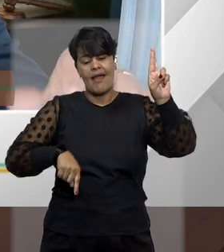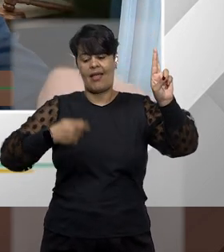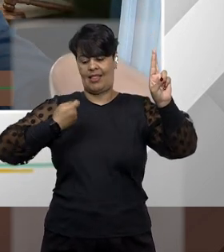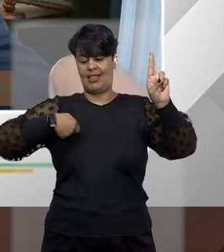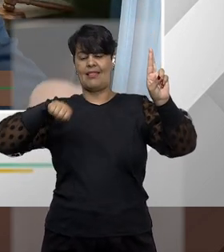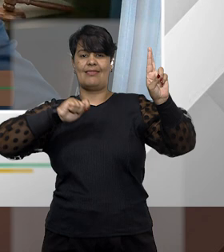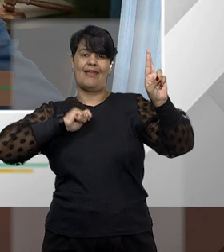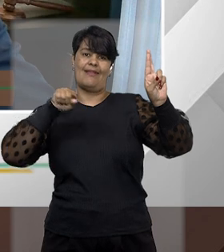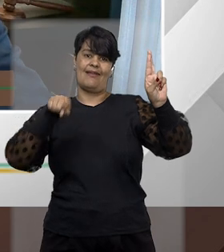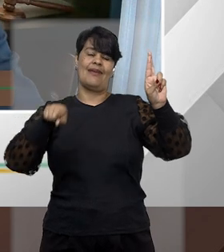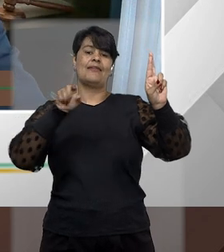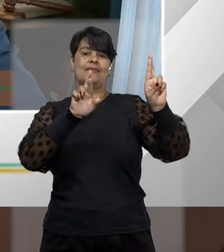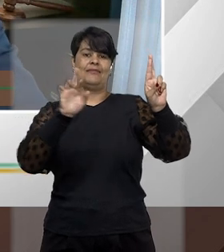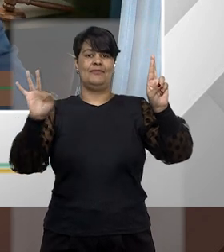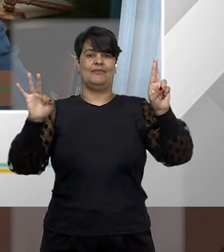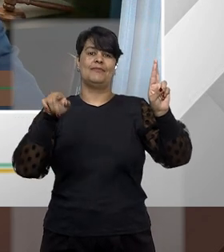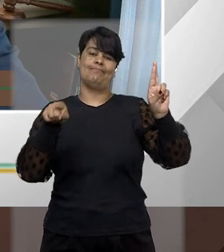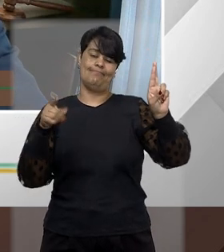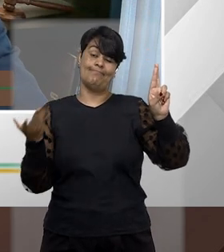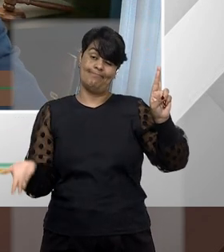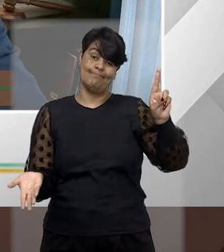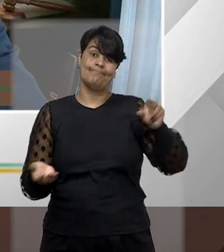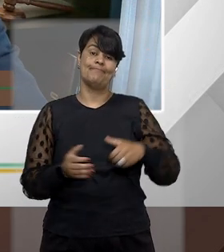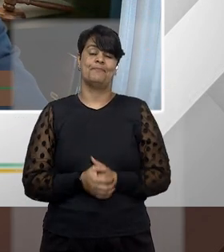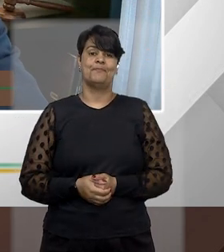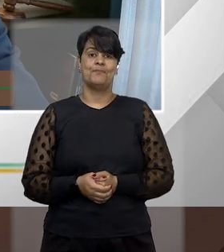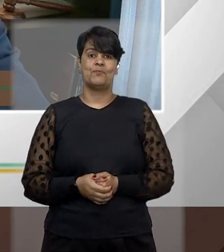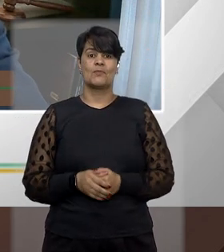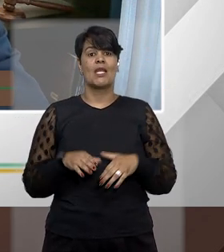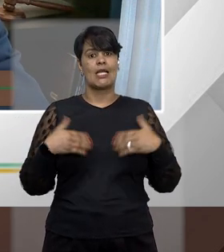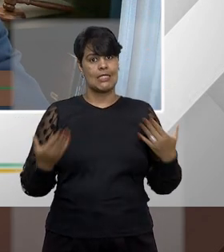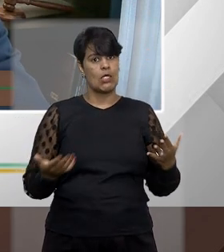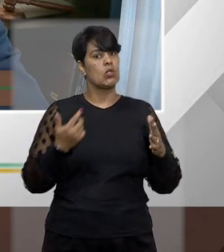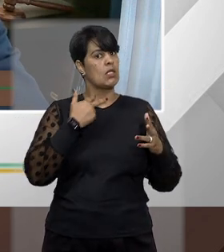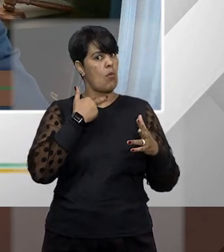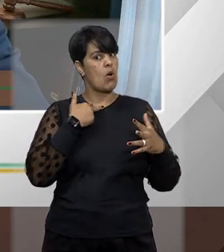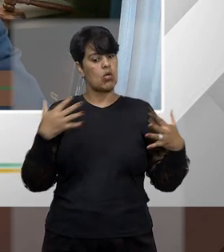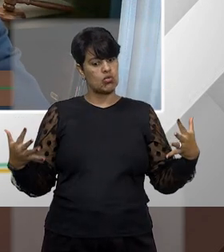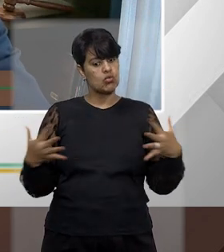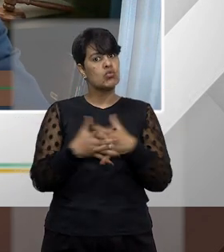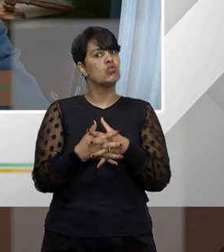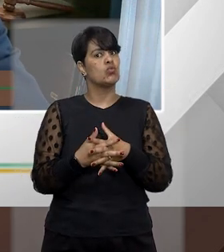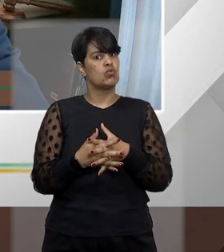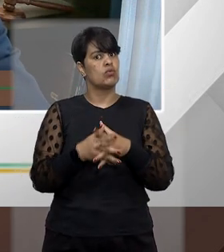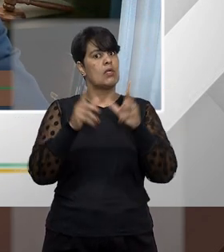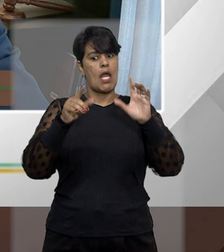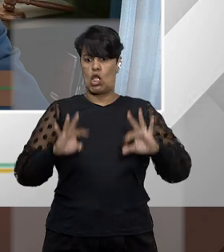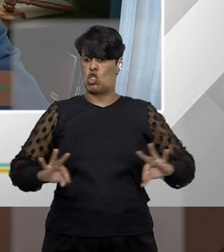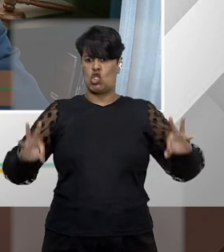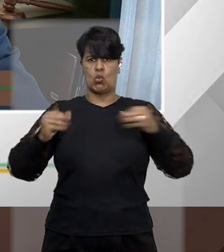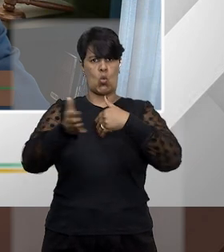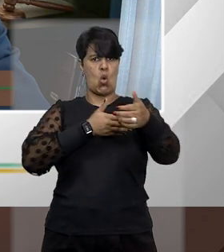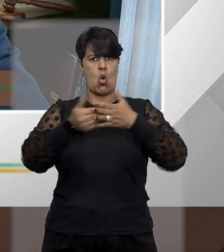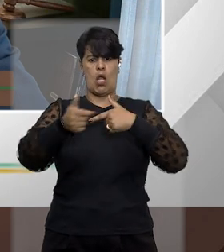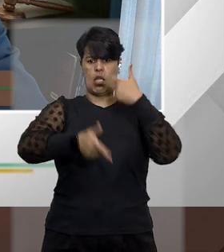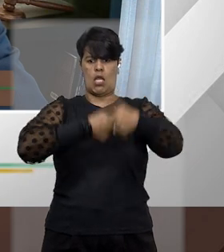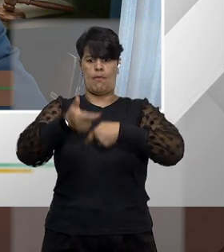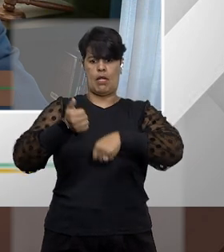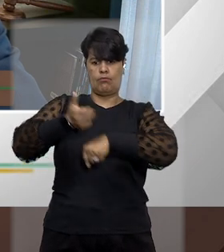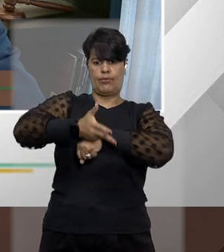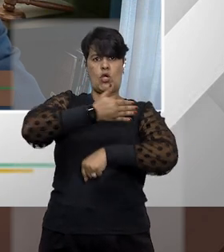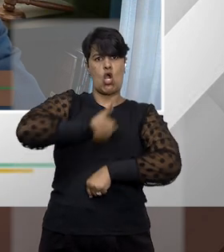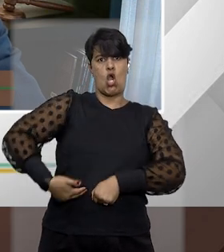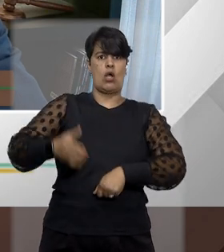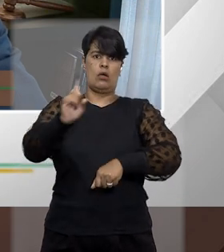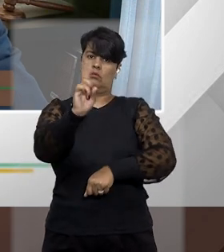-chefe da Receita Federal daquela circunscrição. Então, não podemos confundir, não é todo agente público que